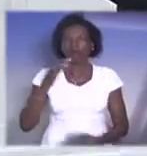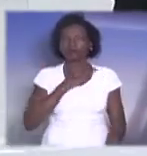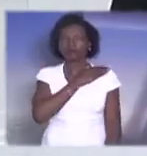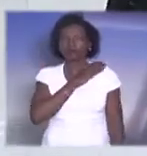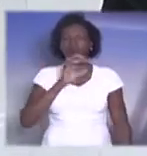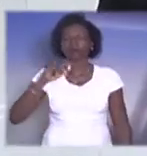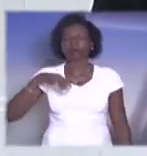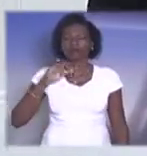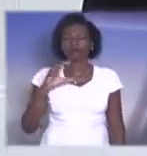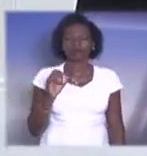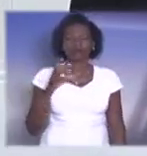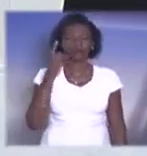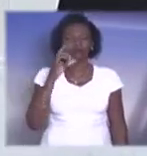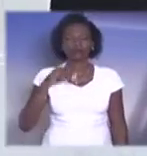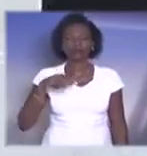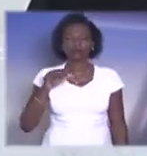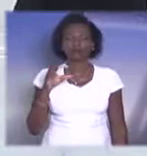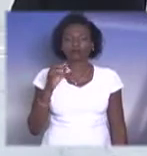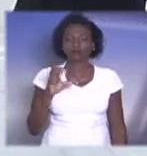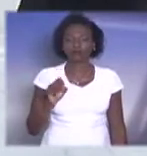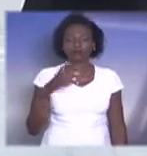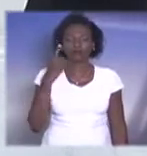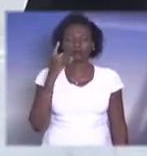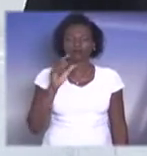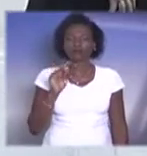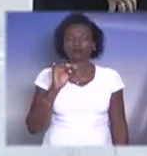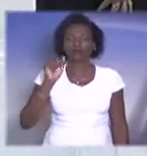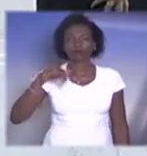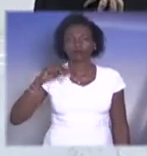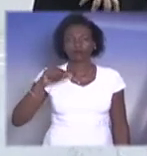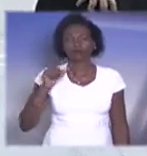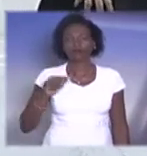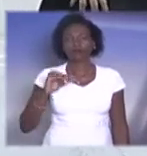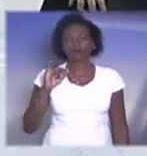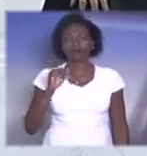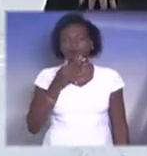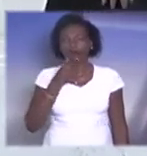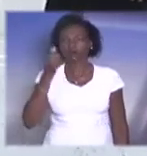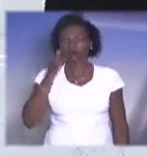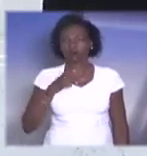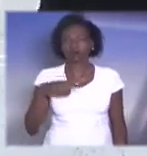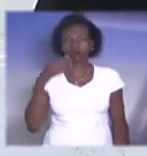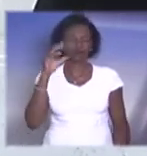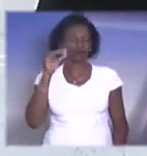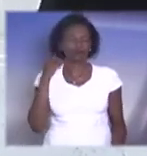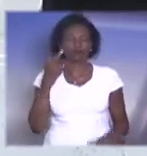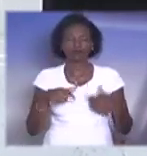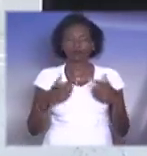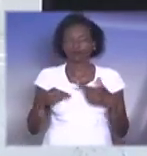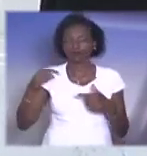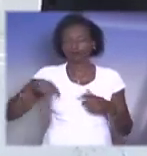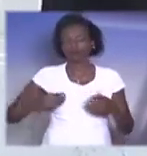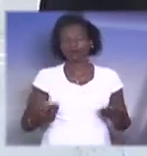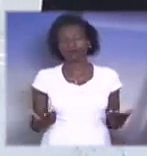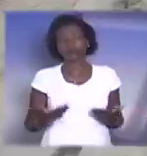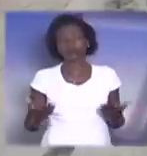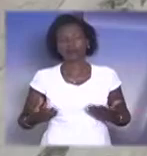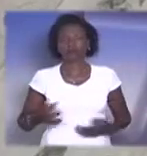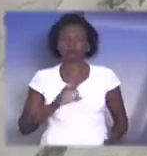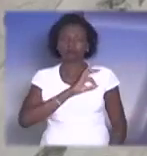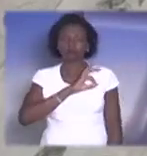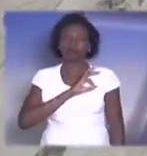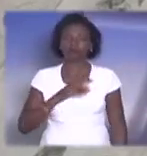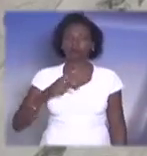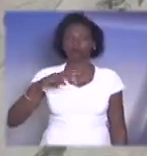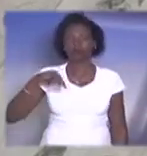Marcos Martins, deputado Carlos Janazza, senhores e senhoras funcionários e assessores aqui presentes, senhores policiais militares, a todos que nos